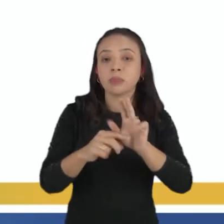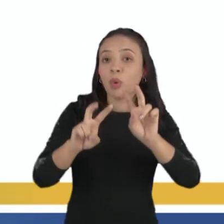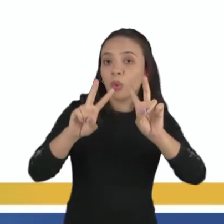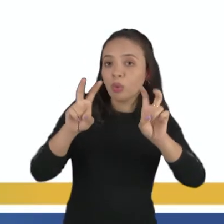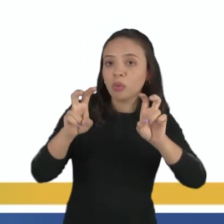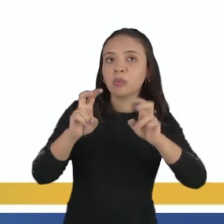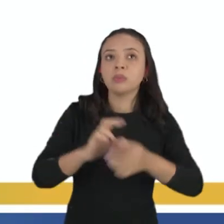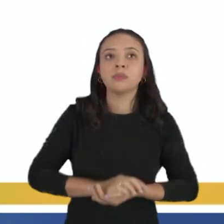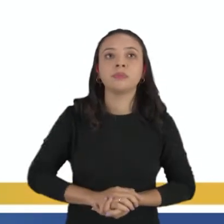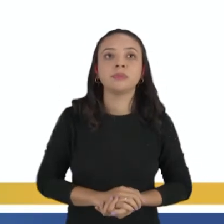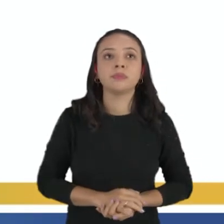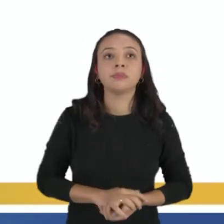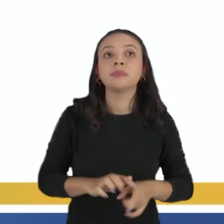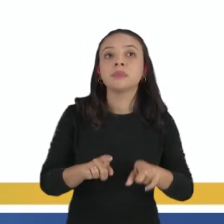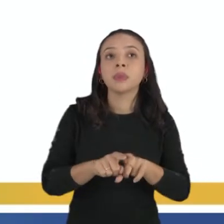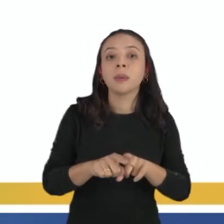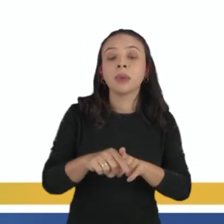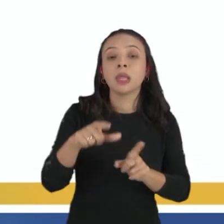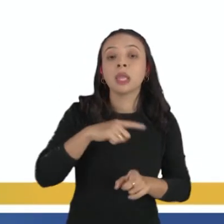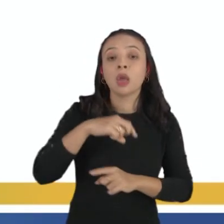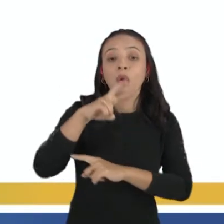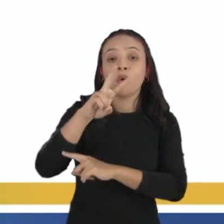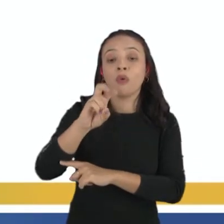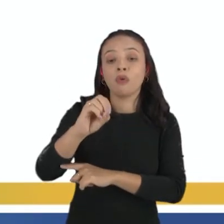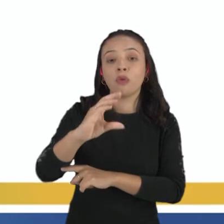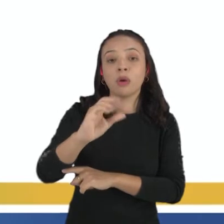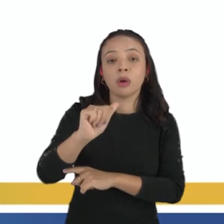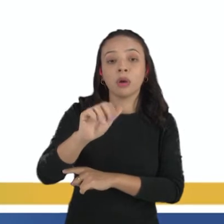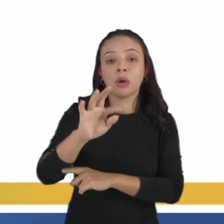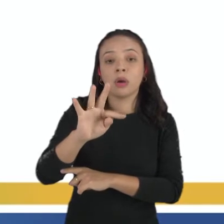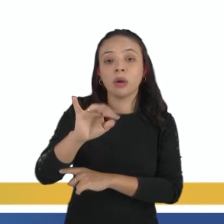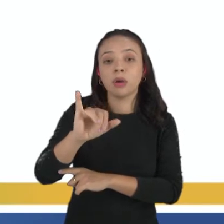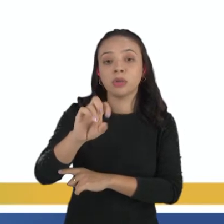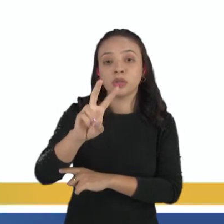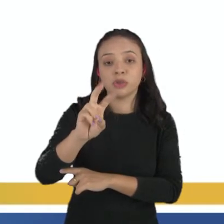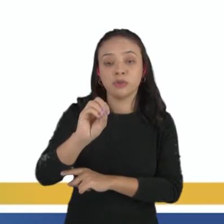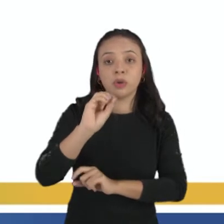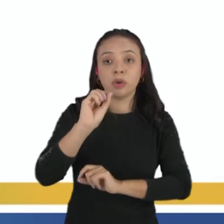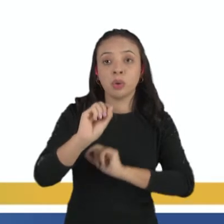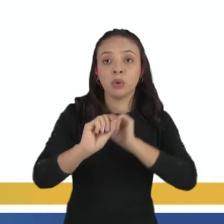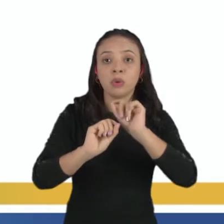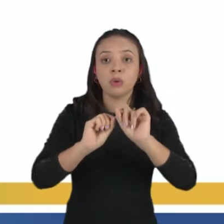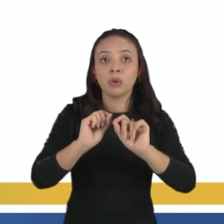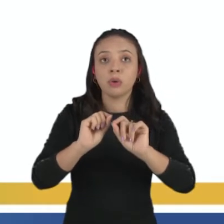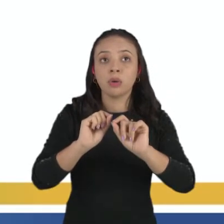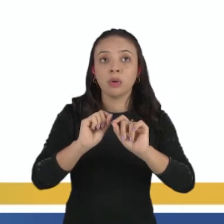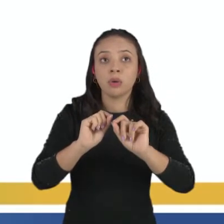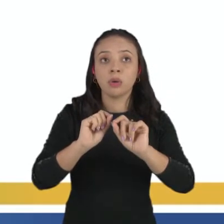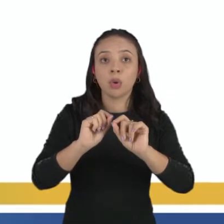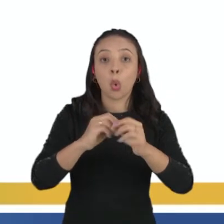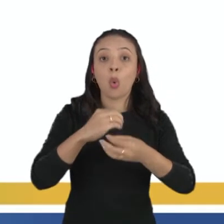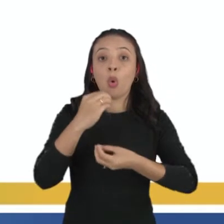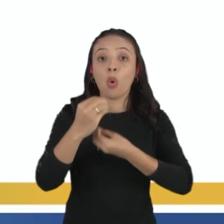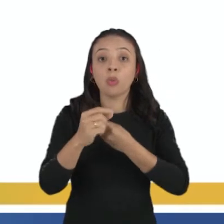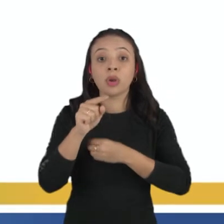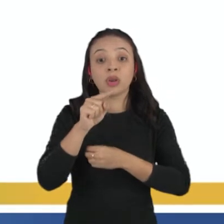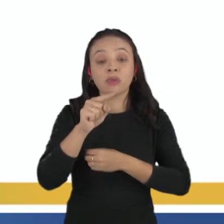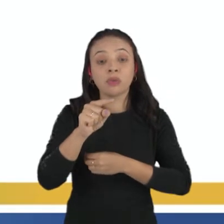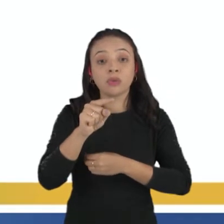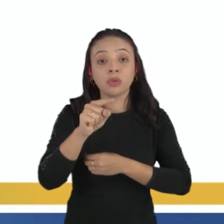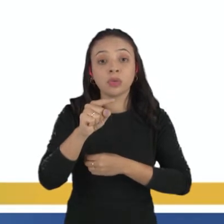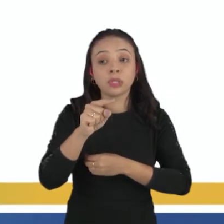Depois disso, nós temos o vocativo. Vocativo é a forma como você se dirige à outra